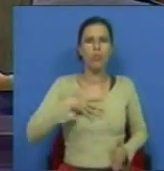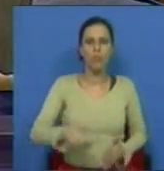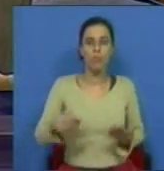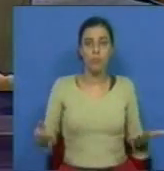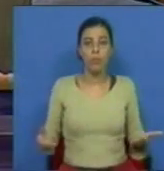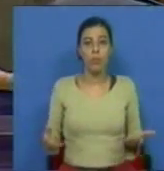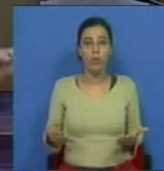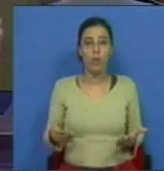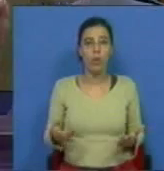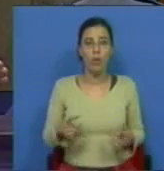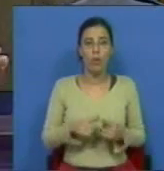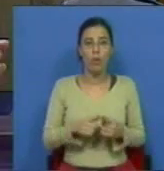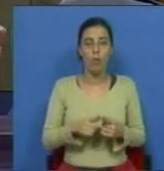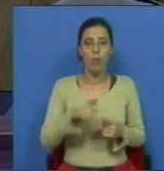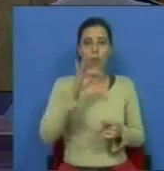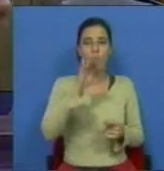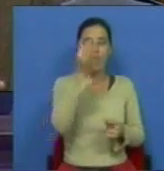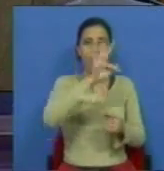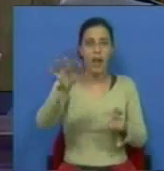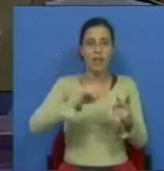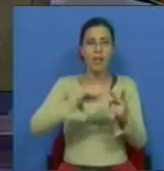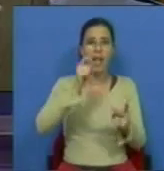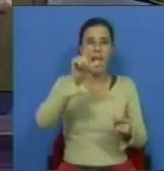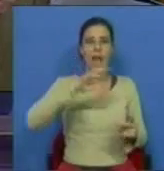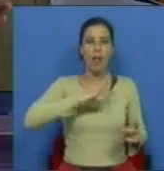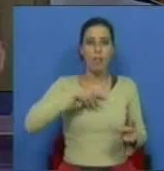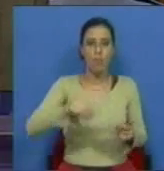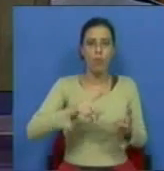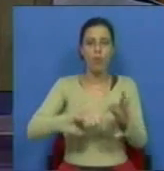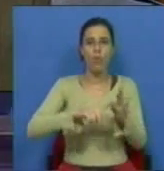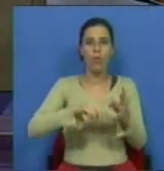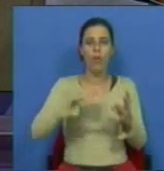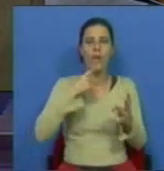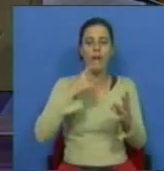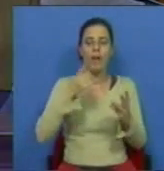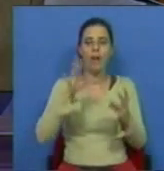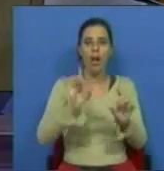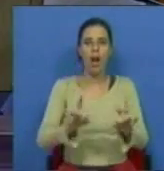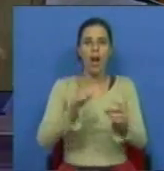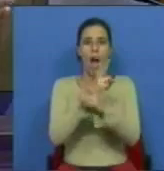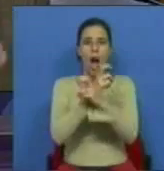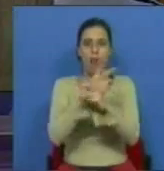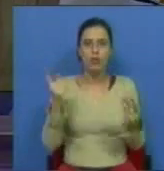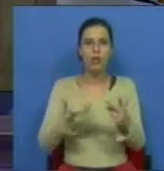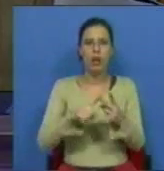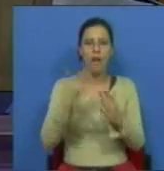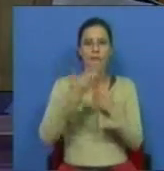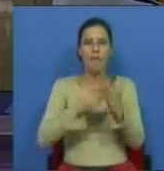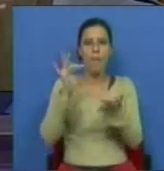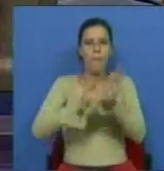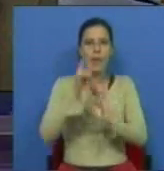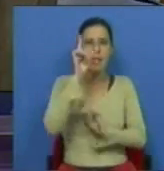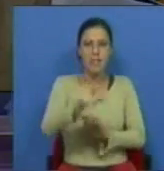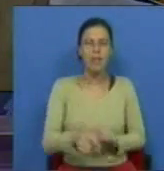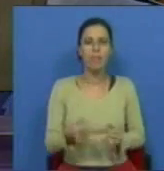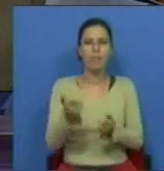desde o Figaro, até o El Mundo, até o Cronan Zeitung austríaco, até a Folha de São Paulo,